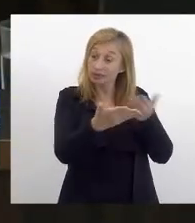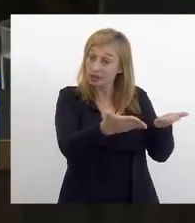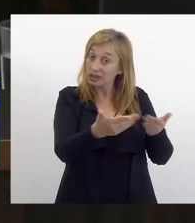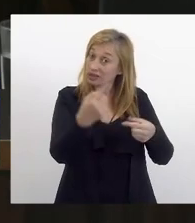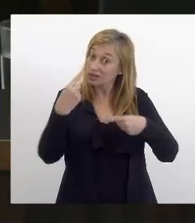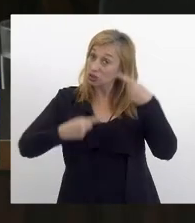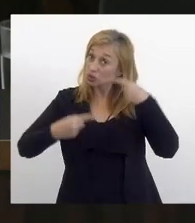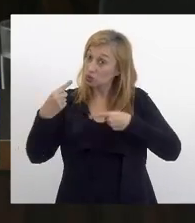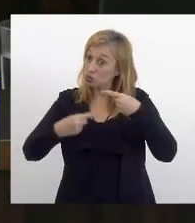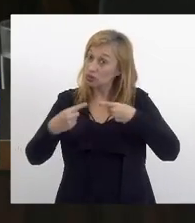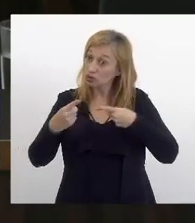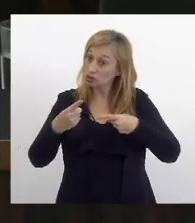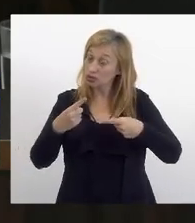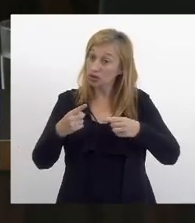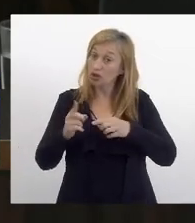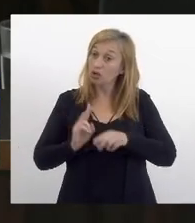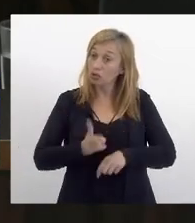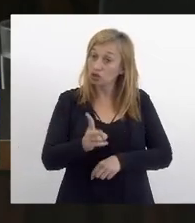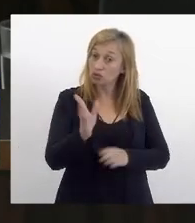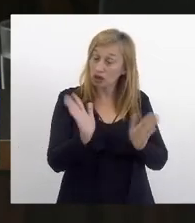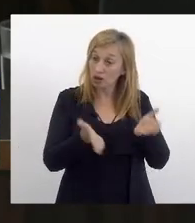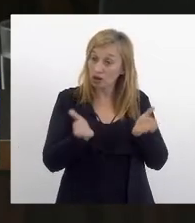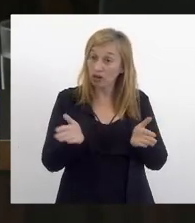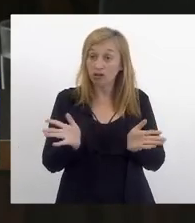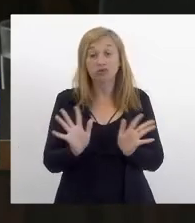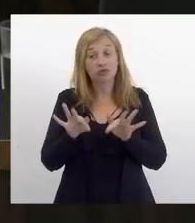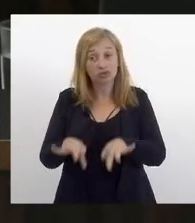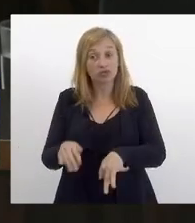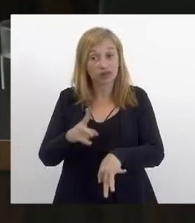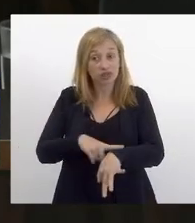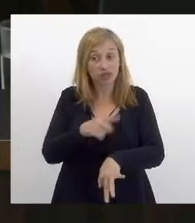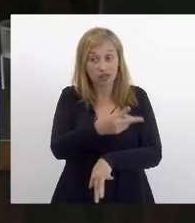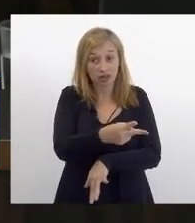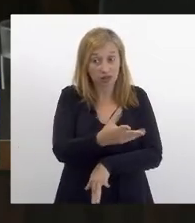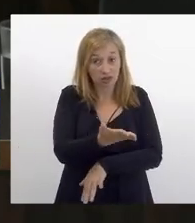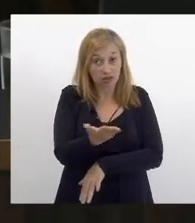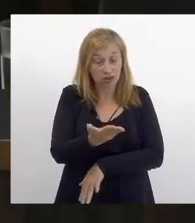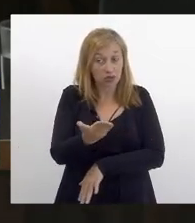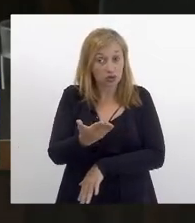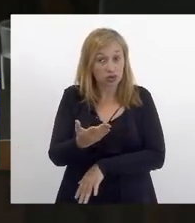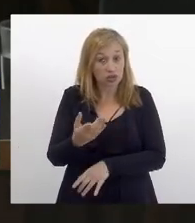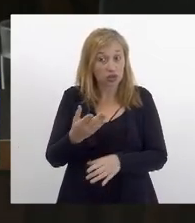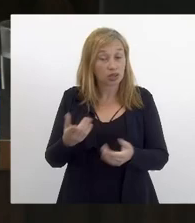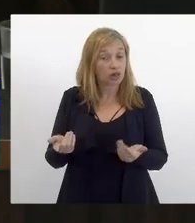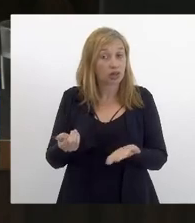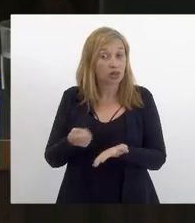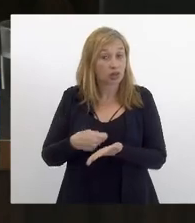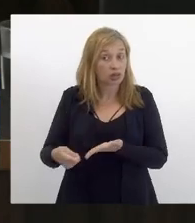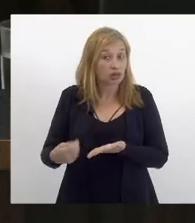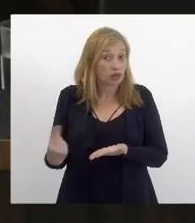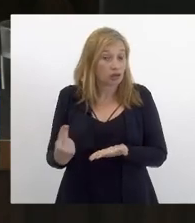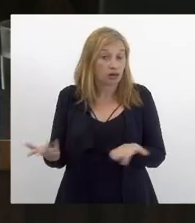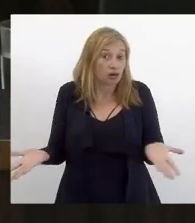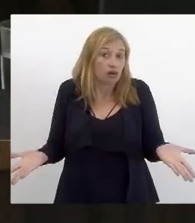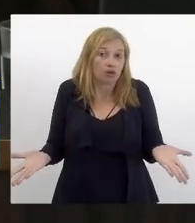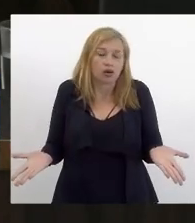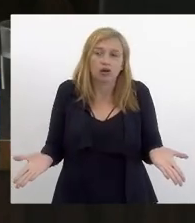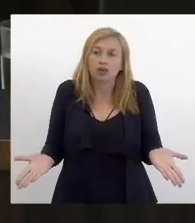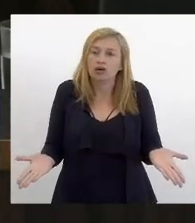discussão continuasse agora no expediente final os dois se inscrevem sim mas deixa eu só concluir porque depois da minha